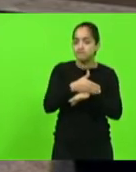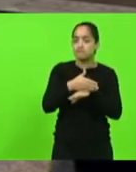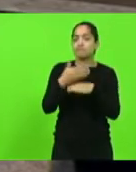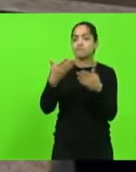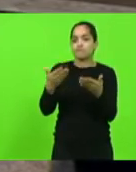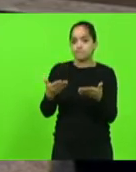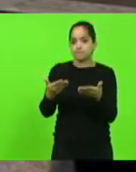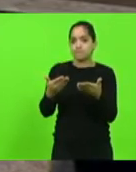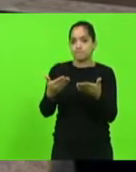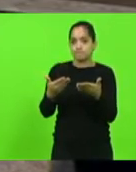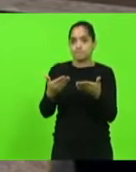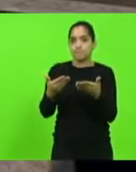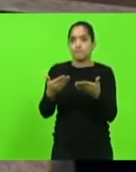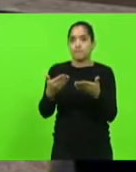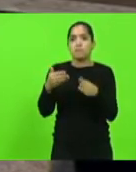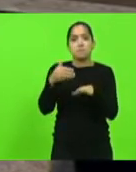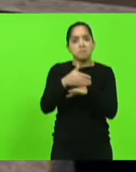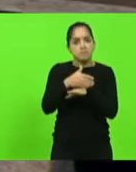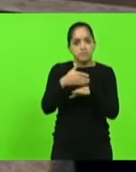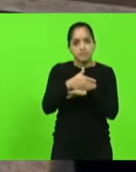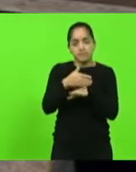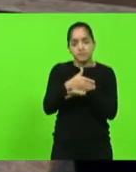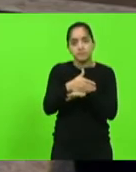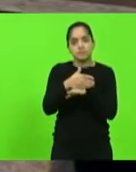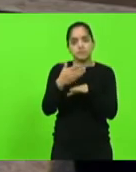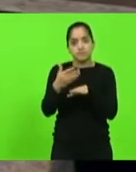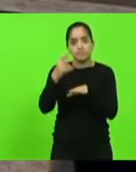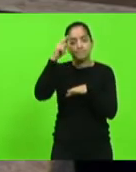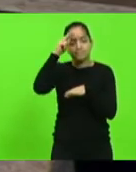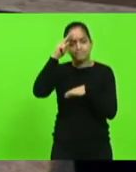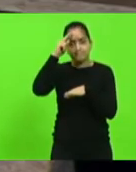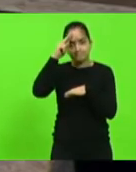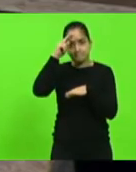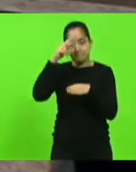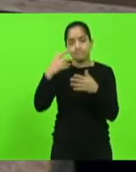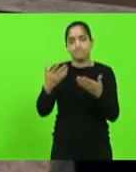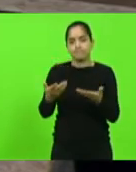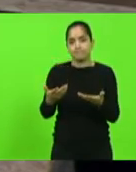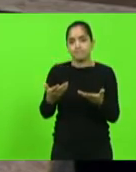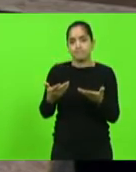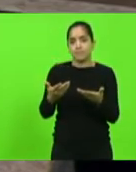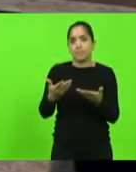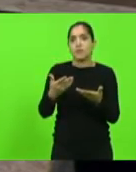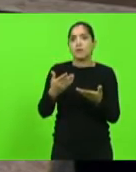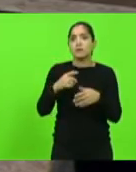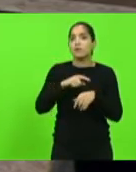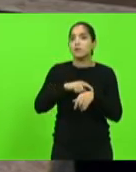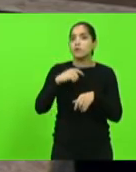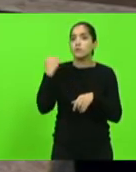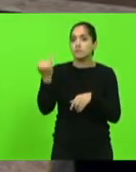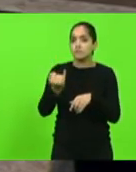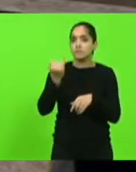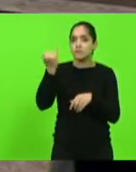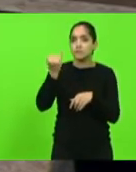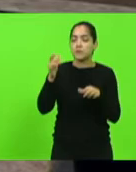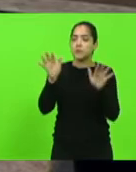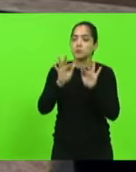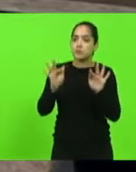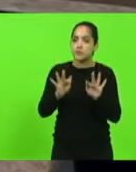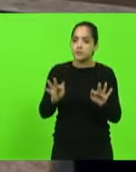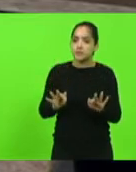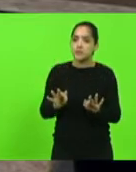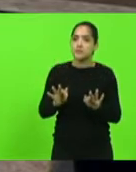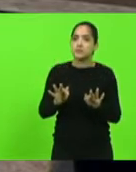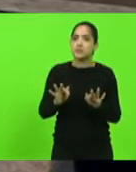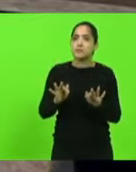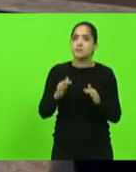ser partícipes da história. Então, acho que realmente foi um momento muito importante, estou muito feliz, acho que a escola